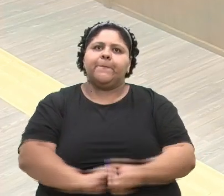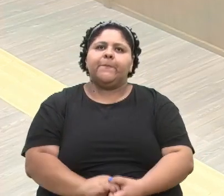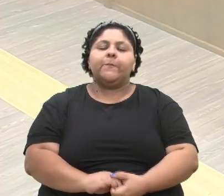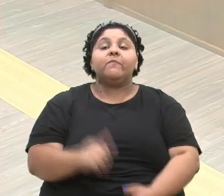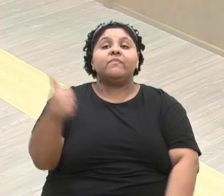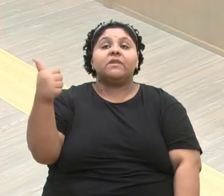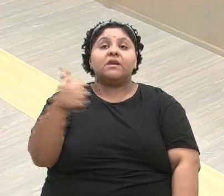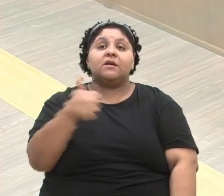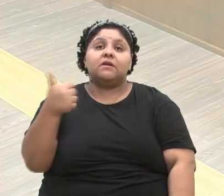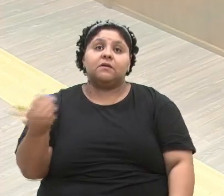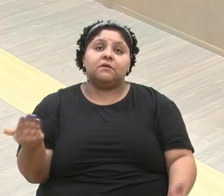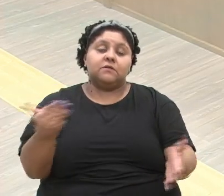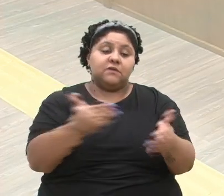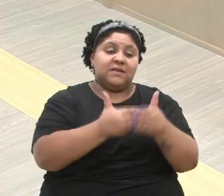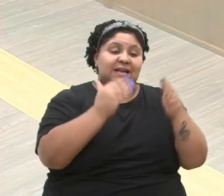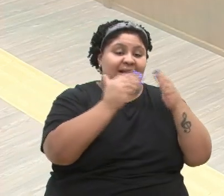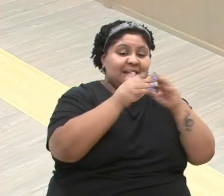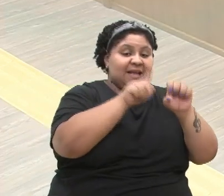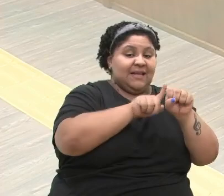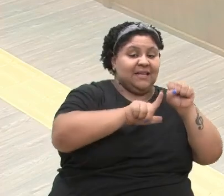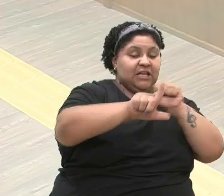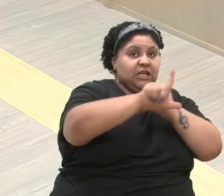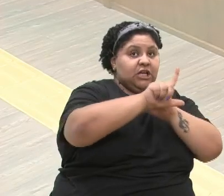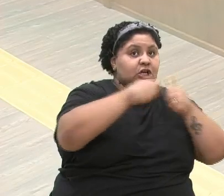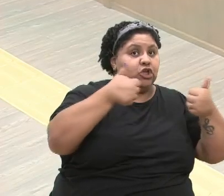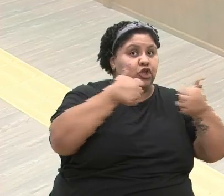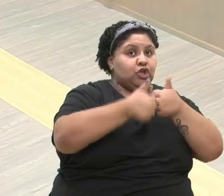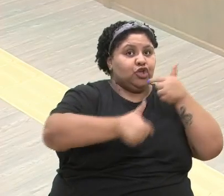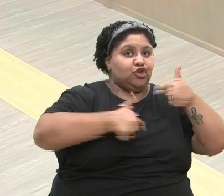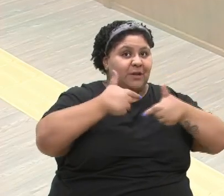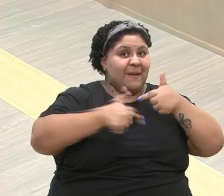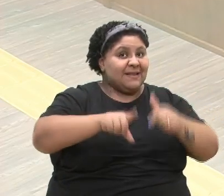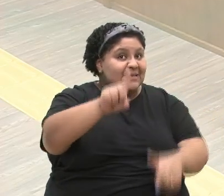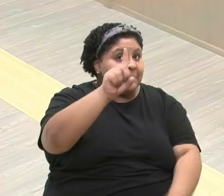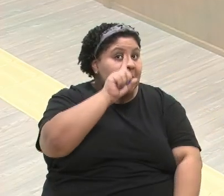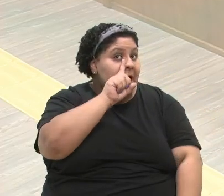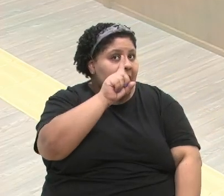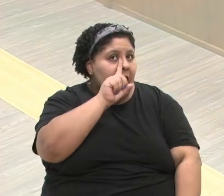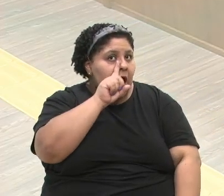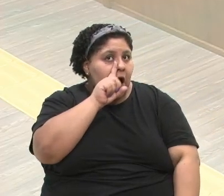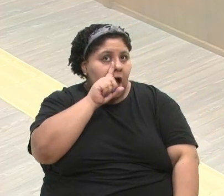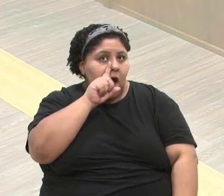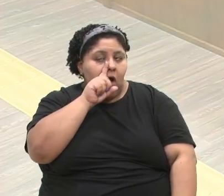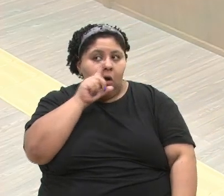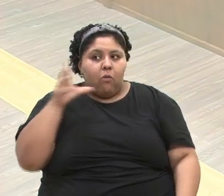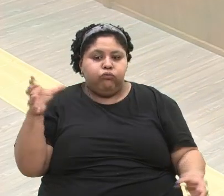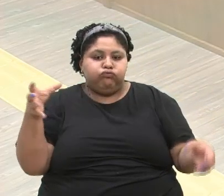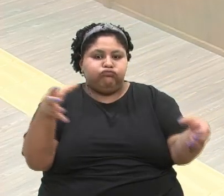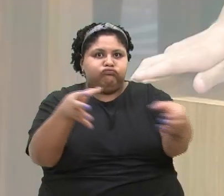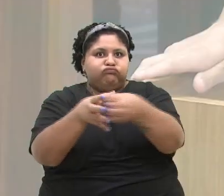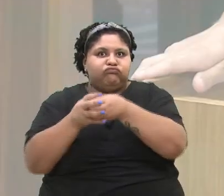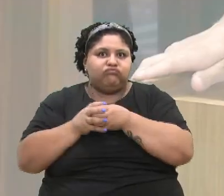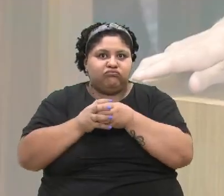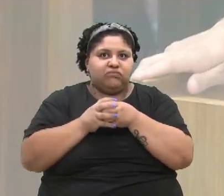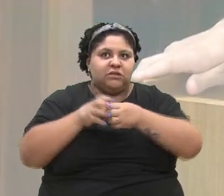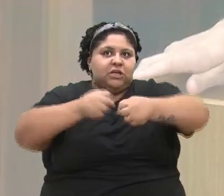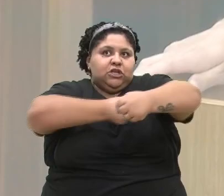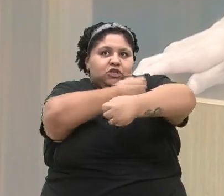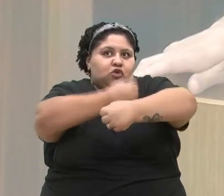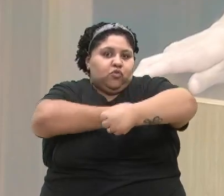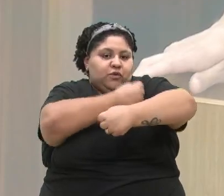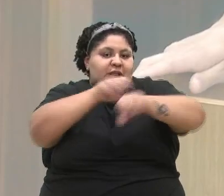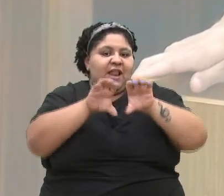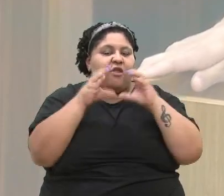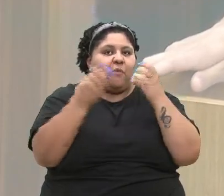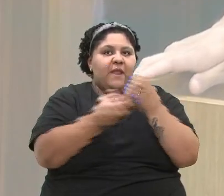Primeiro veio a casa o loteamento e foi através do trabalho das mães, que se juntaram nas cozinhas comunitárias lá do bairro, porque não tinha.